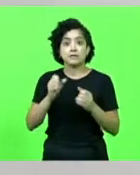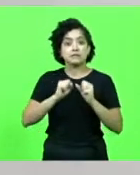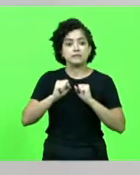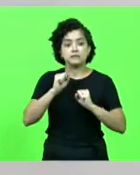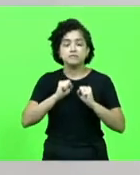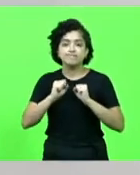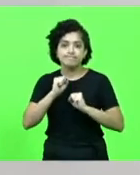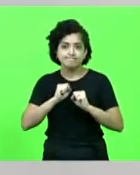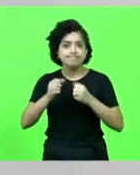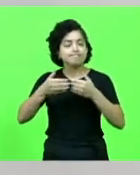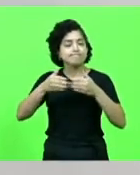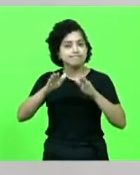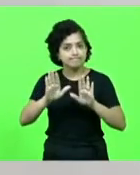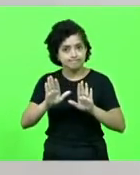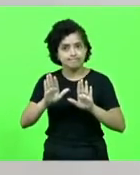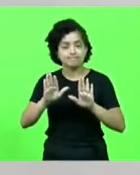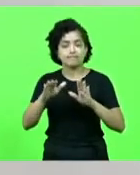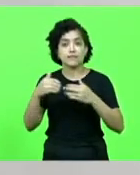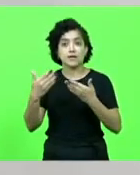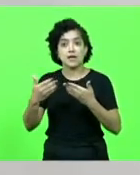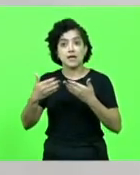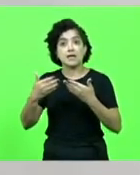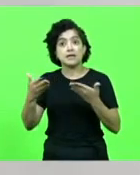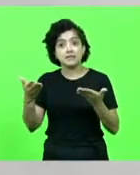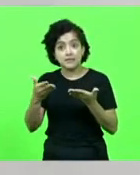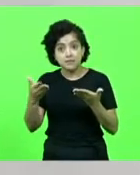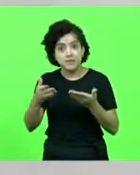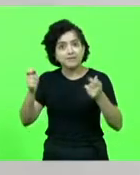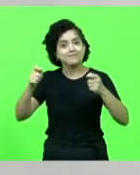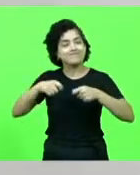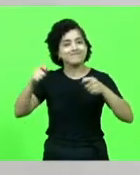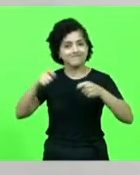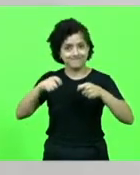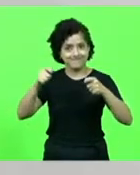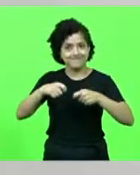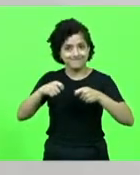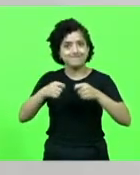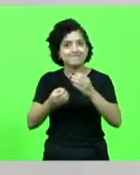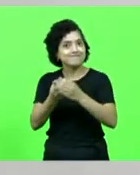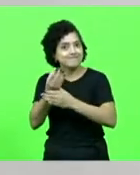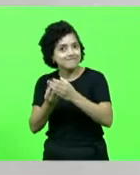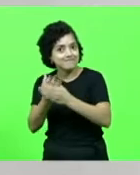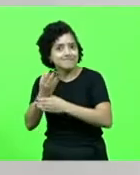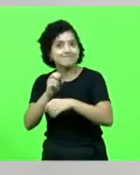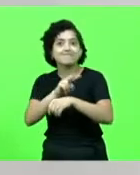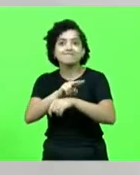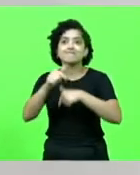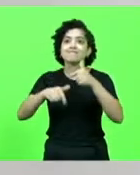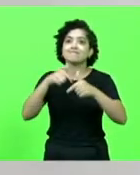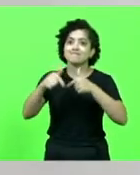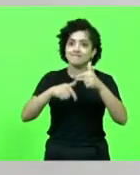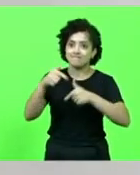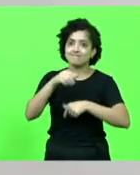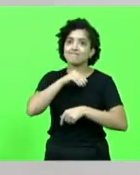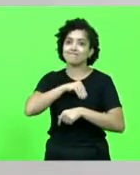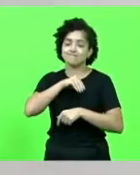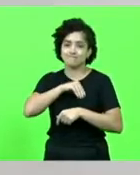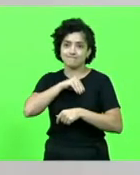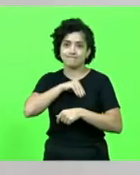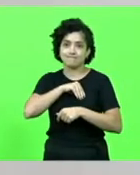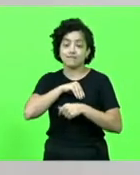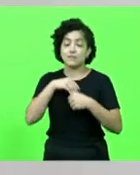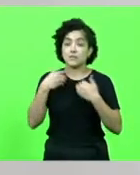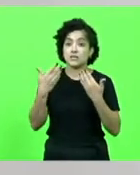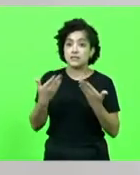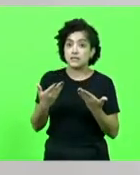para a abertura, então, de mais esse canal de possibilidades e geração de emprego e renda aqui no nosso Estado e, claro,